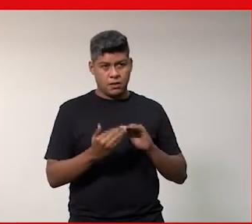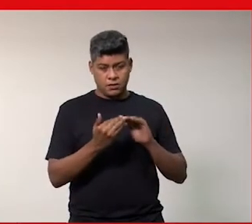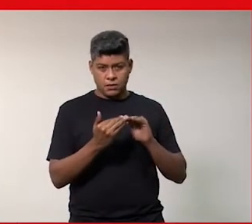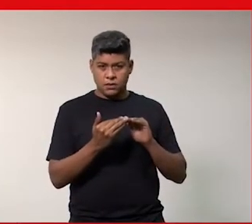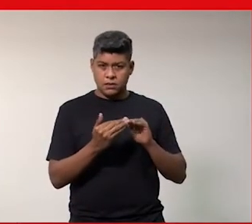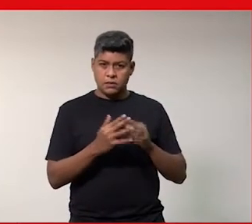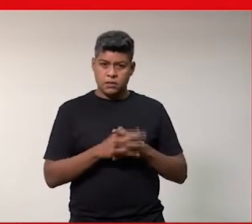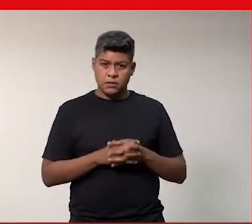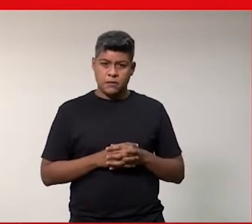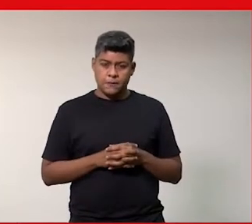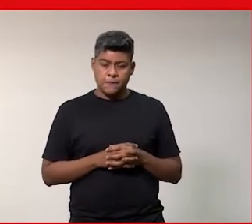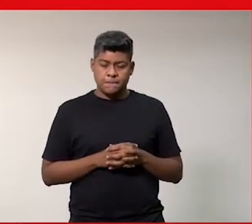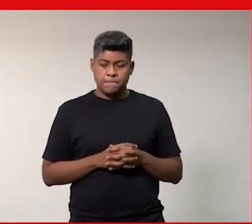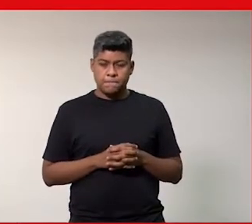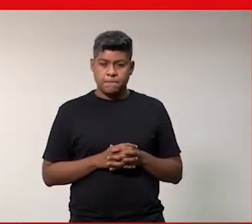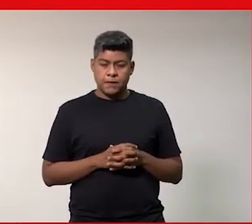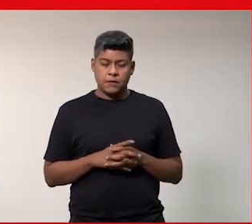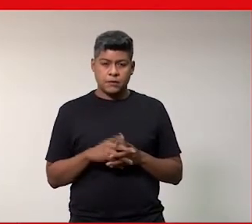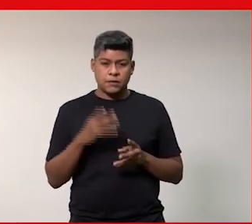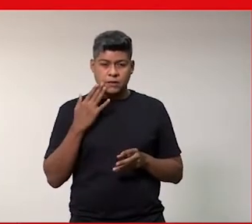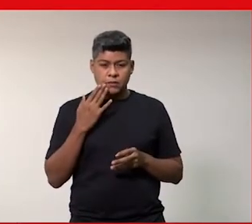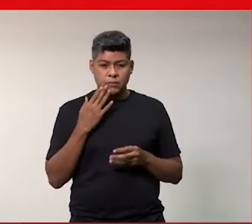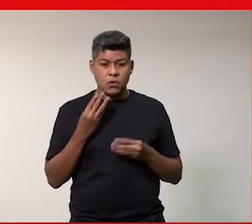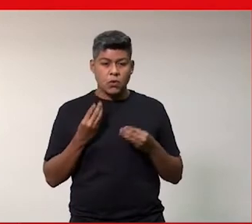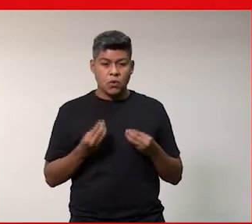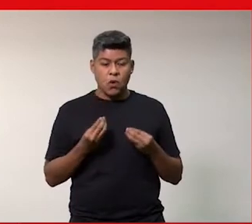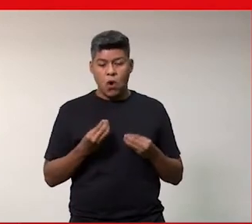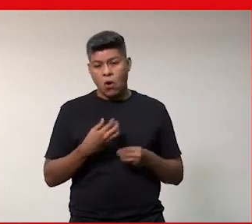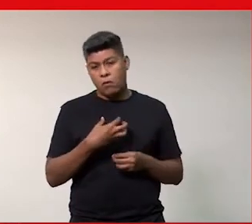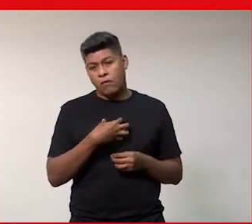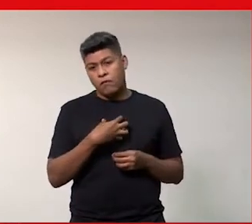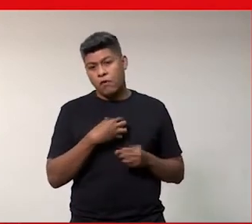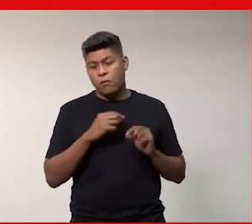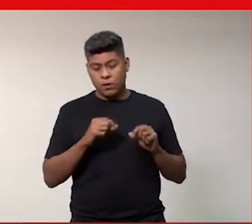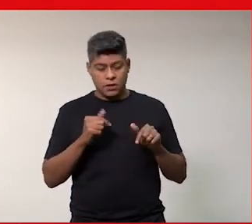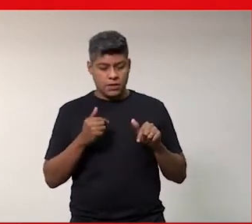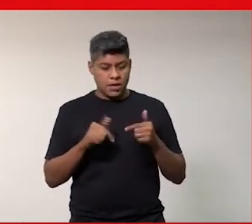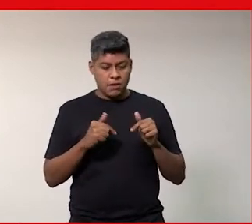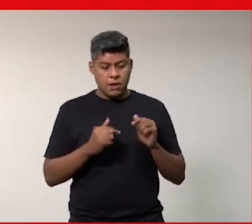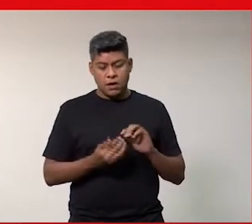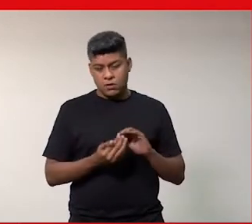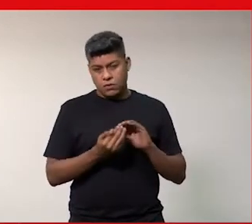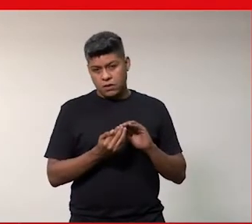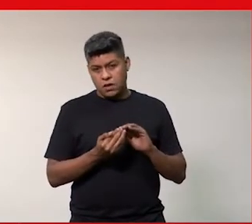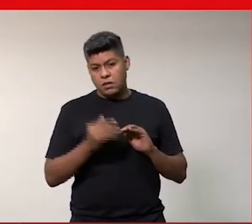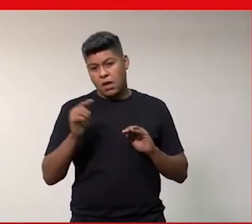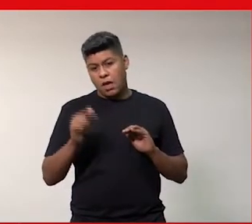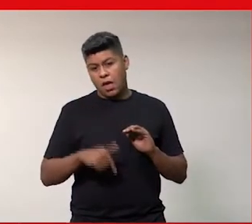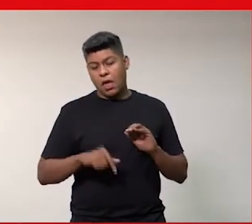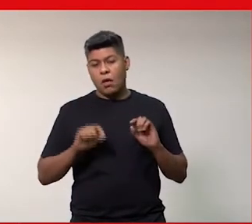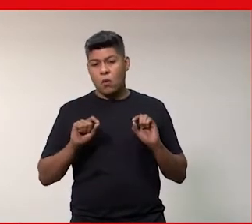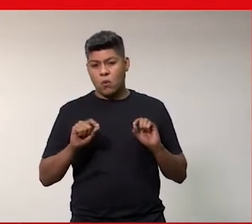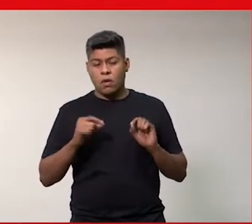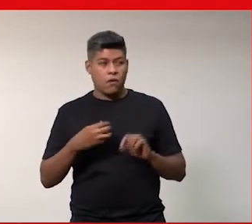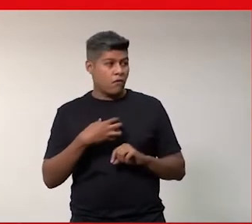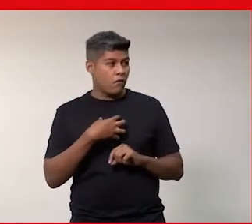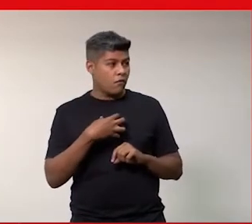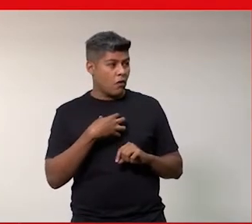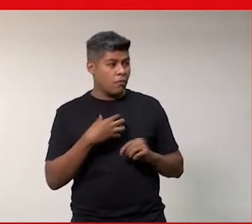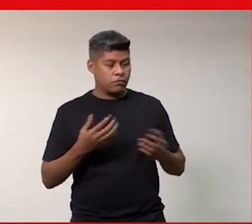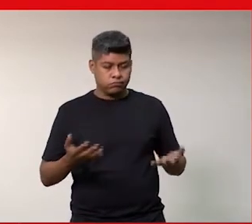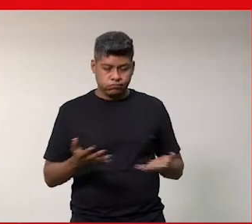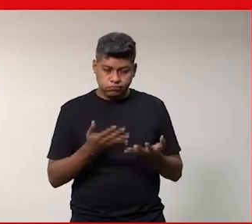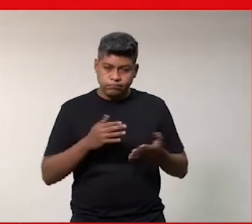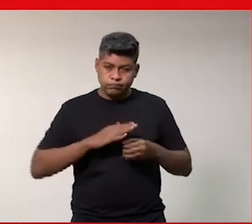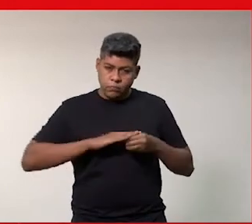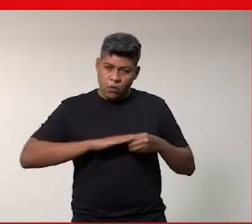e como de uma certa forma o trabalho doméstico esse é uma forma um instrumento de